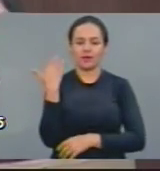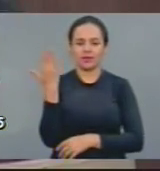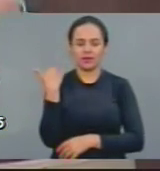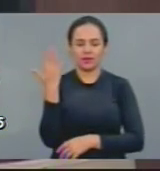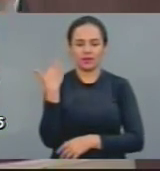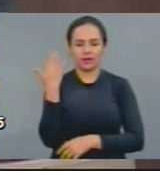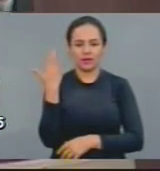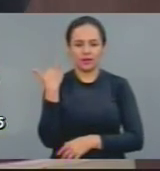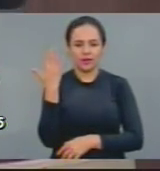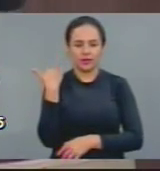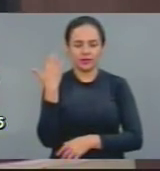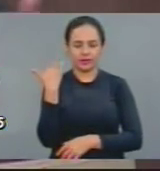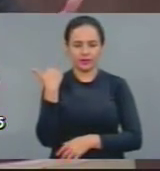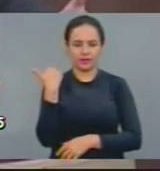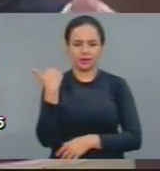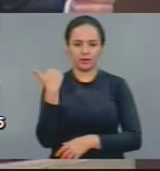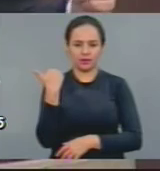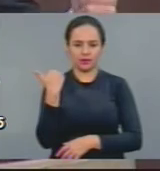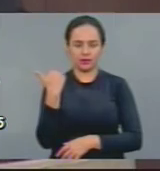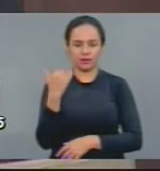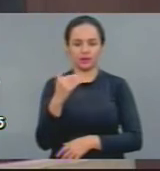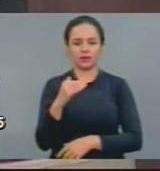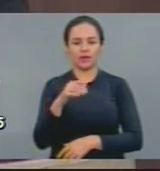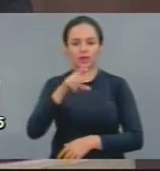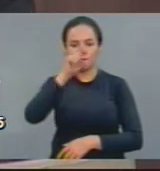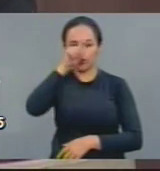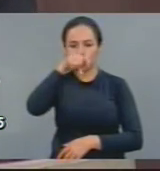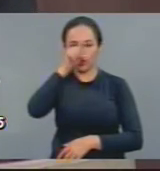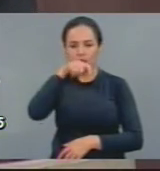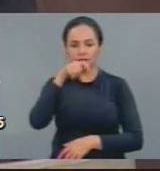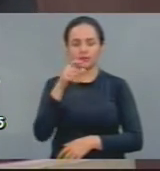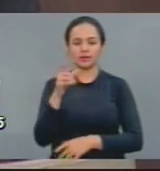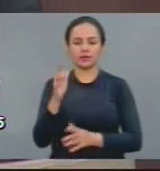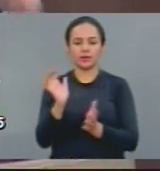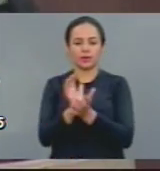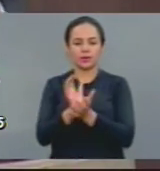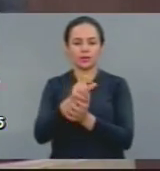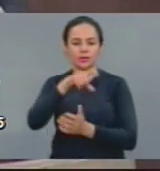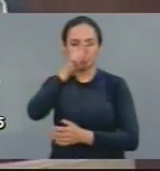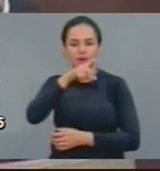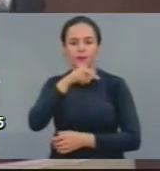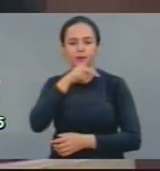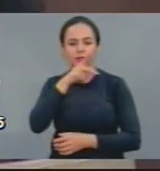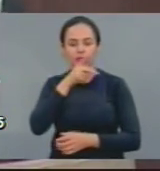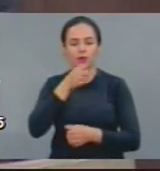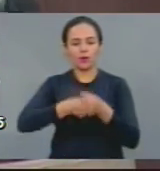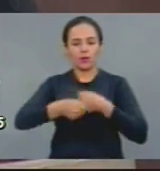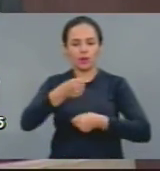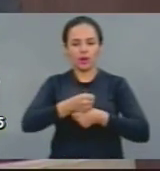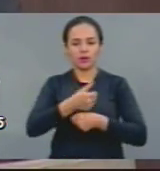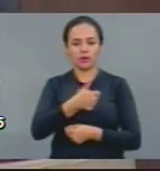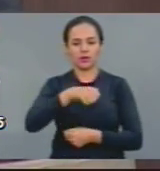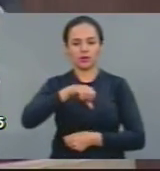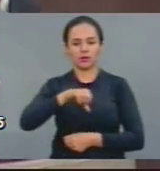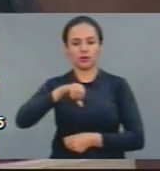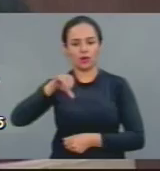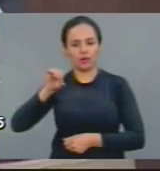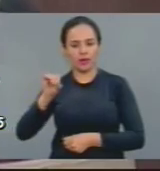financista, rentista, que os tucanos praticavam na década de 90. Por isso que é fundamental